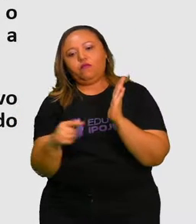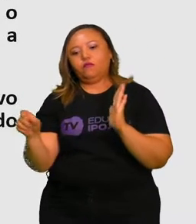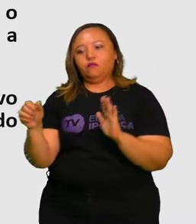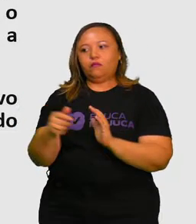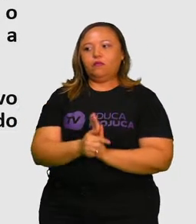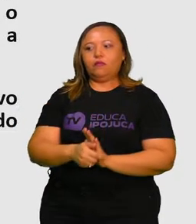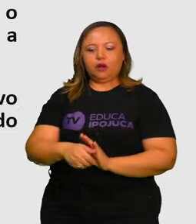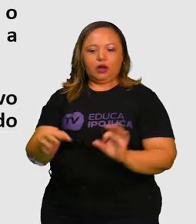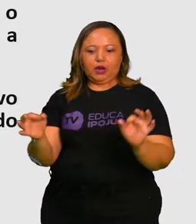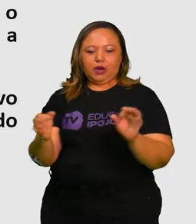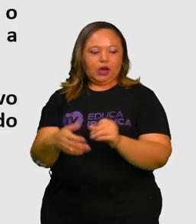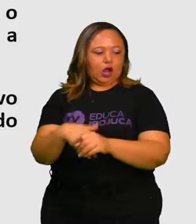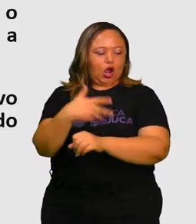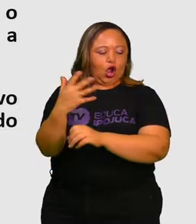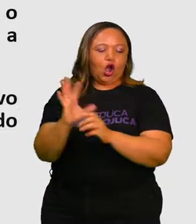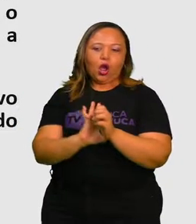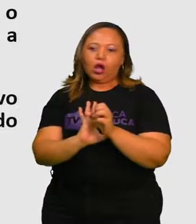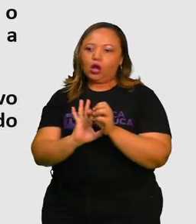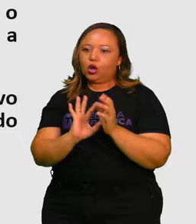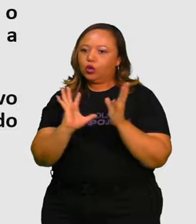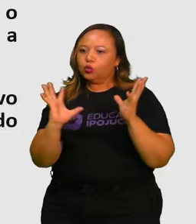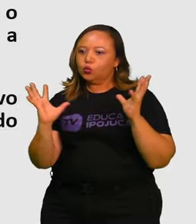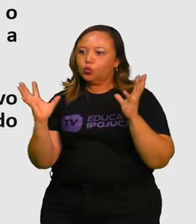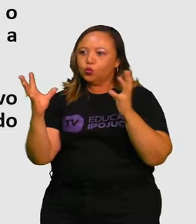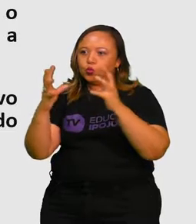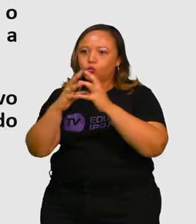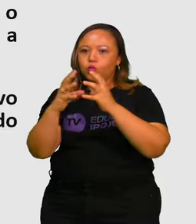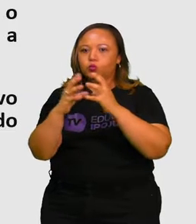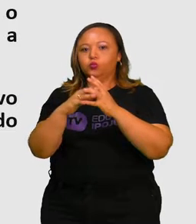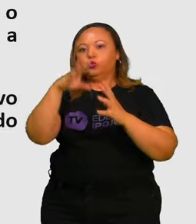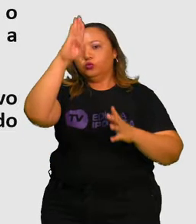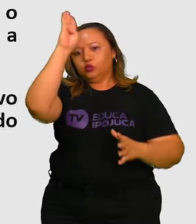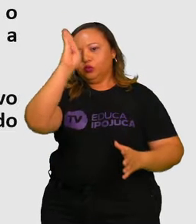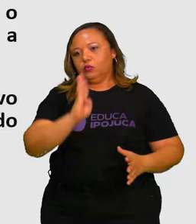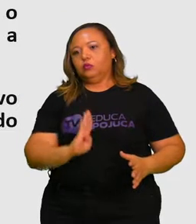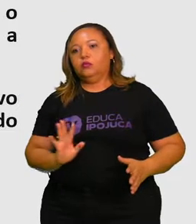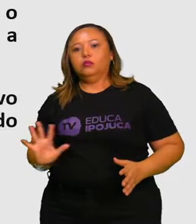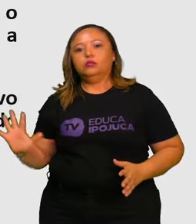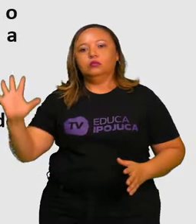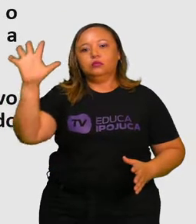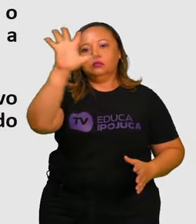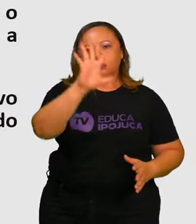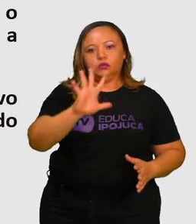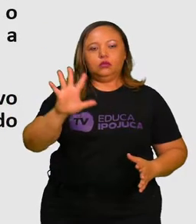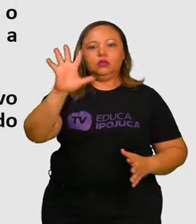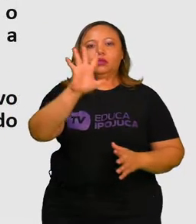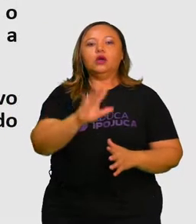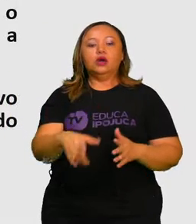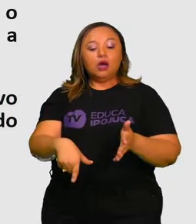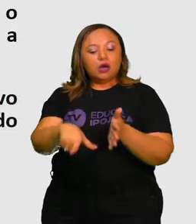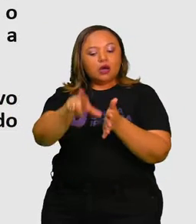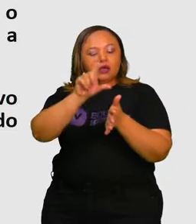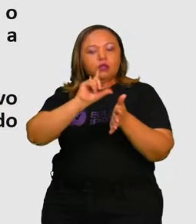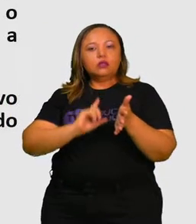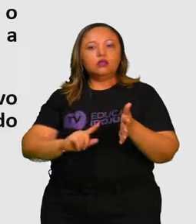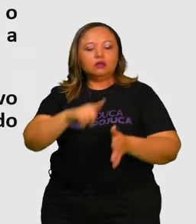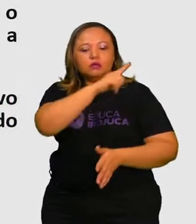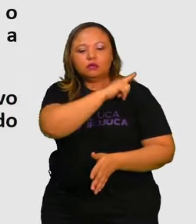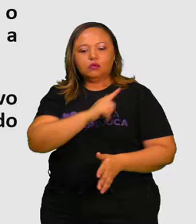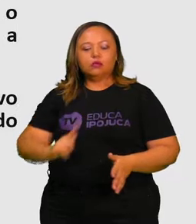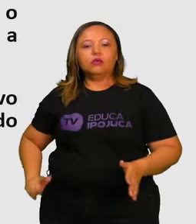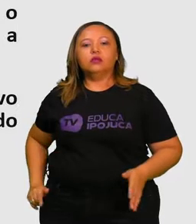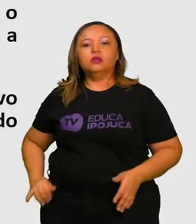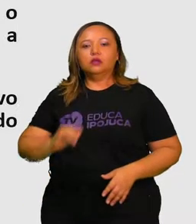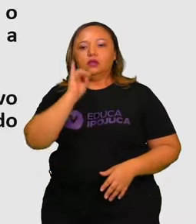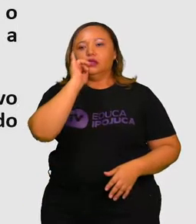imunização do novo grupo de brasileiros. Mais cedo, o ministro tinha dado outra previsão e afirmava